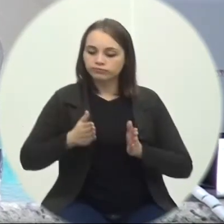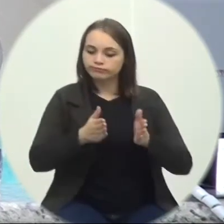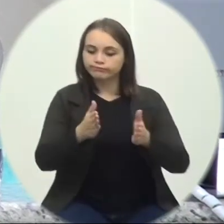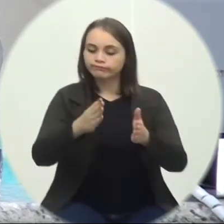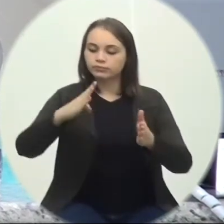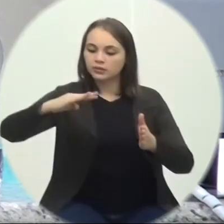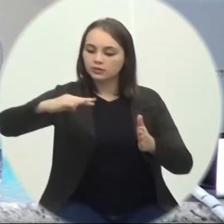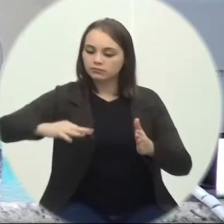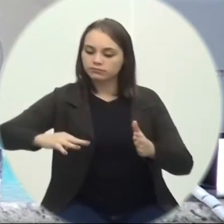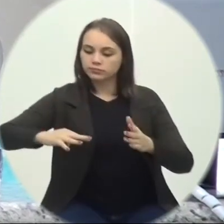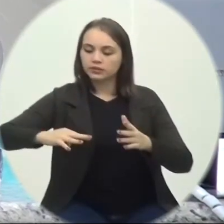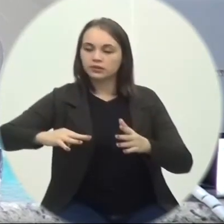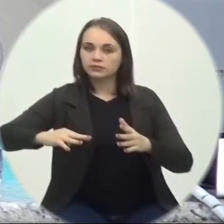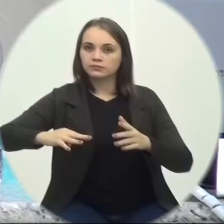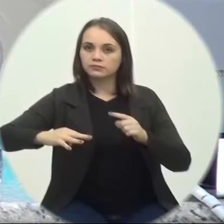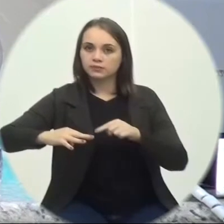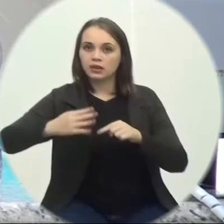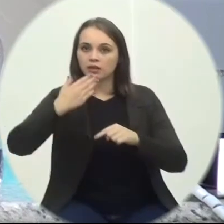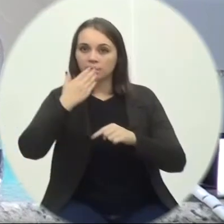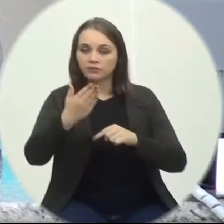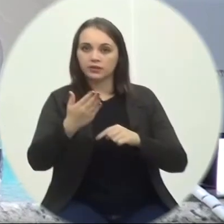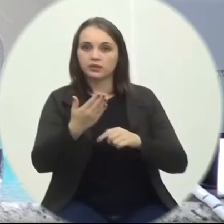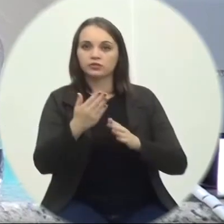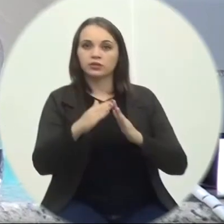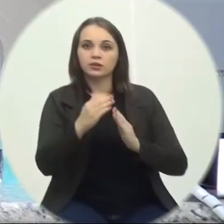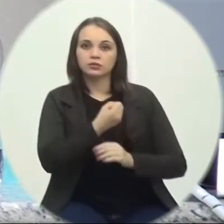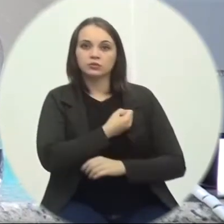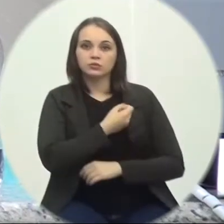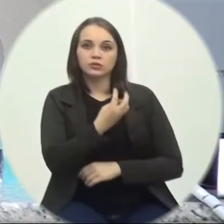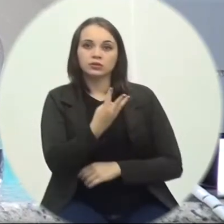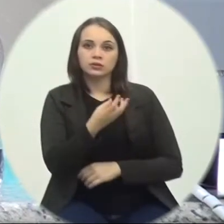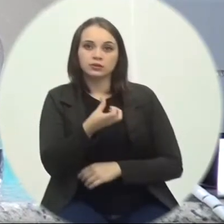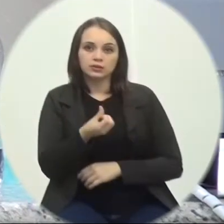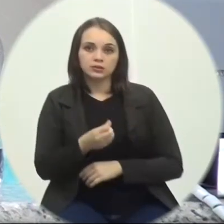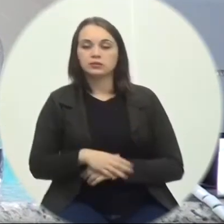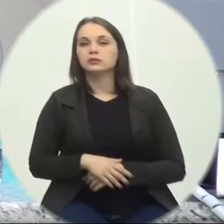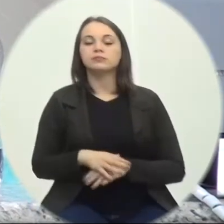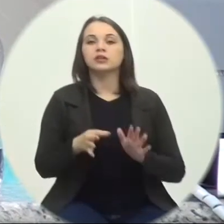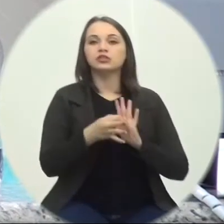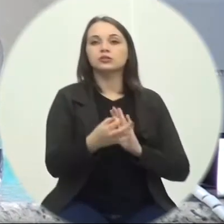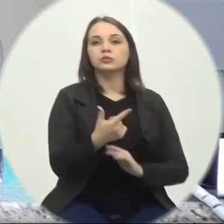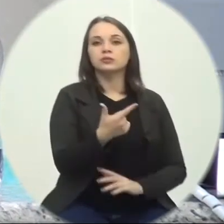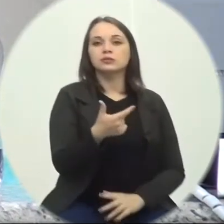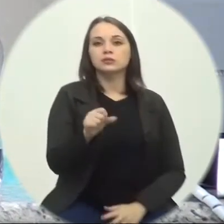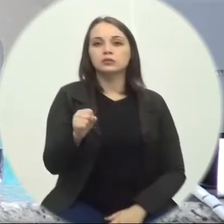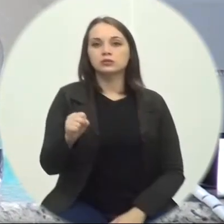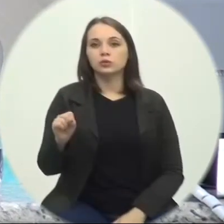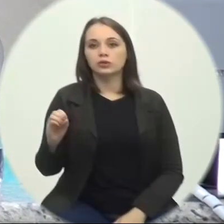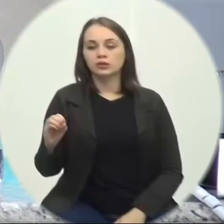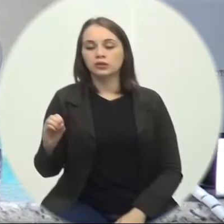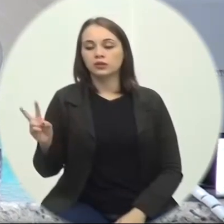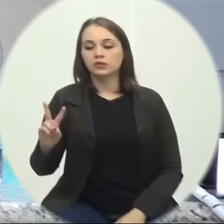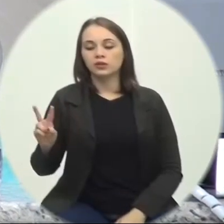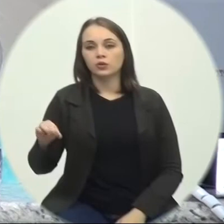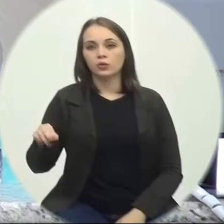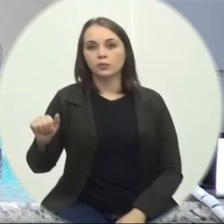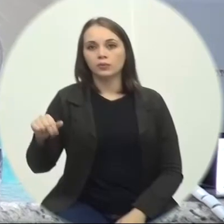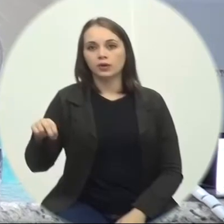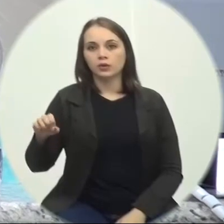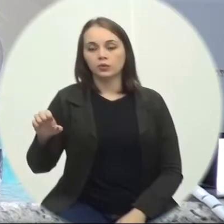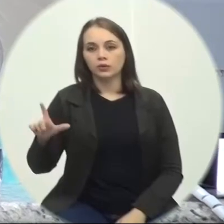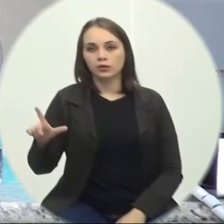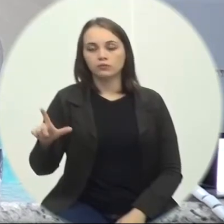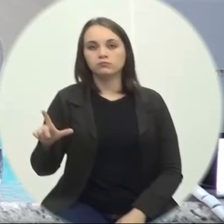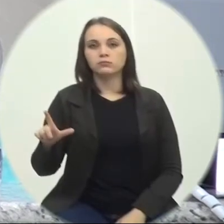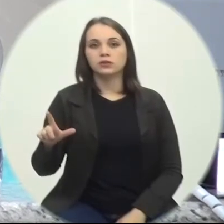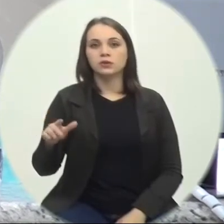Máximo De fronte ao número 36 Bairro Mina do Mato Indicação 280-2021 Autor Vereador Manuel Roseng da Silva